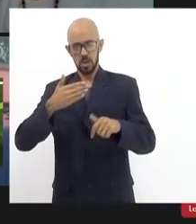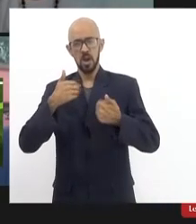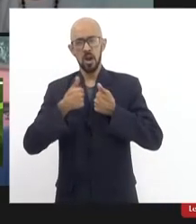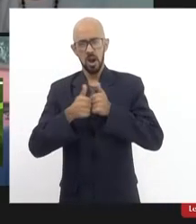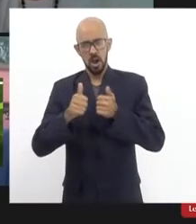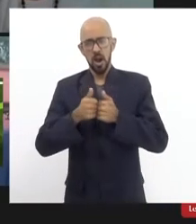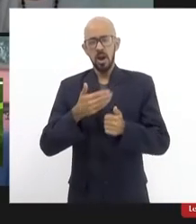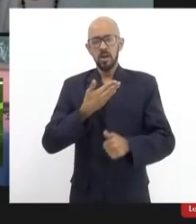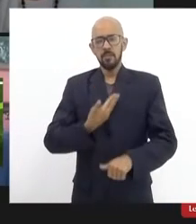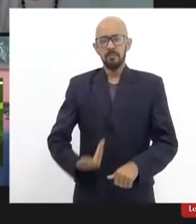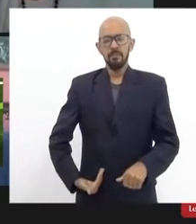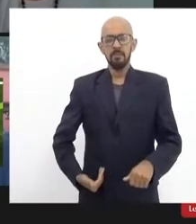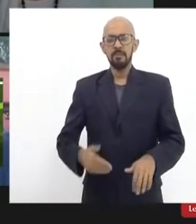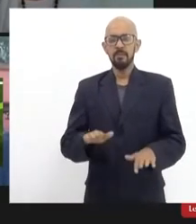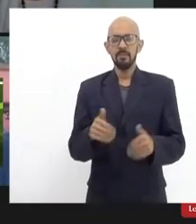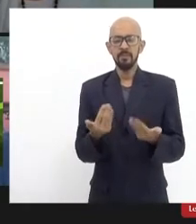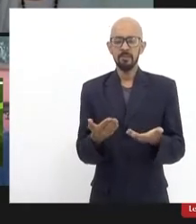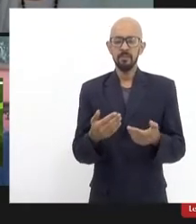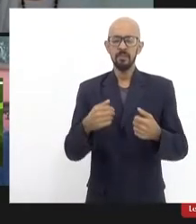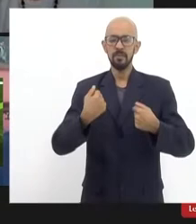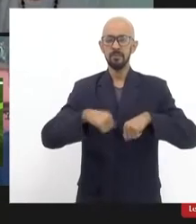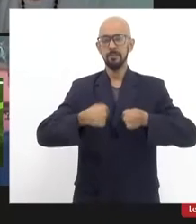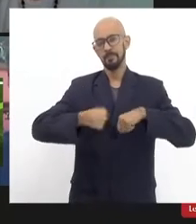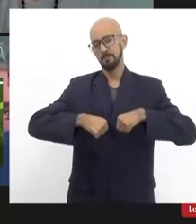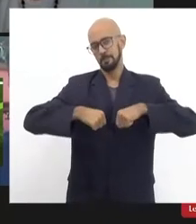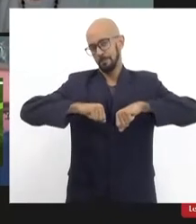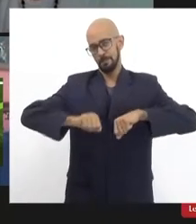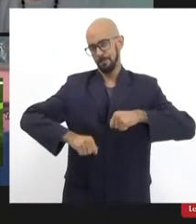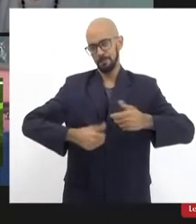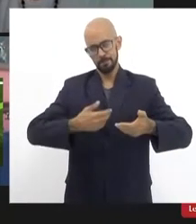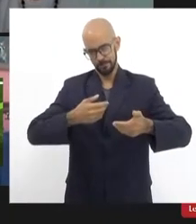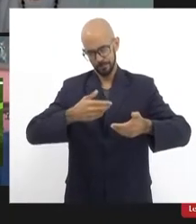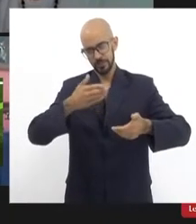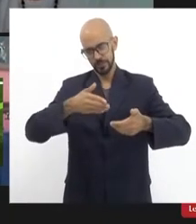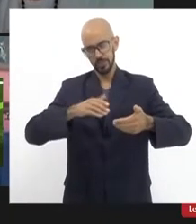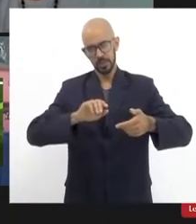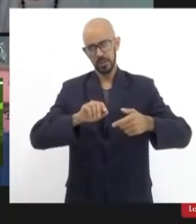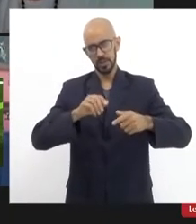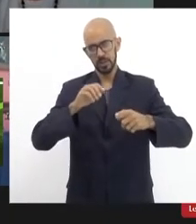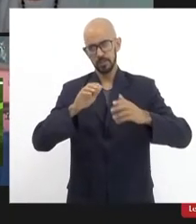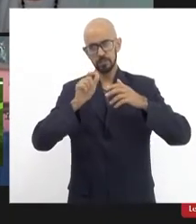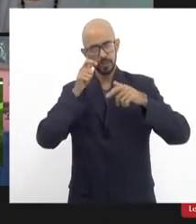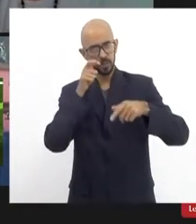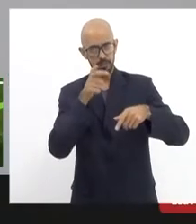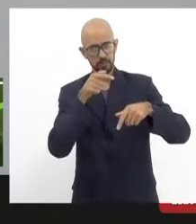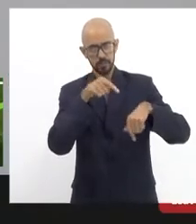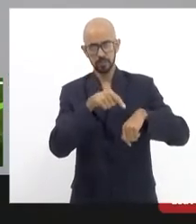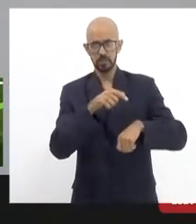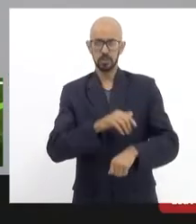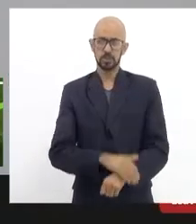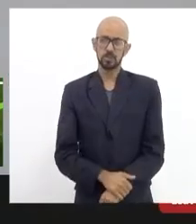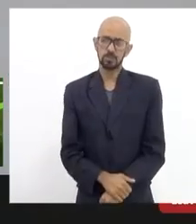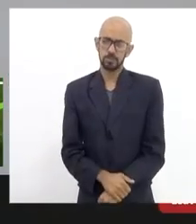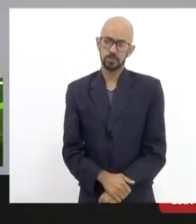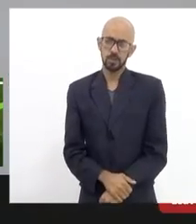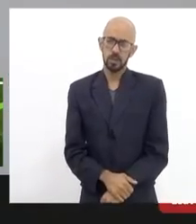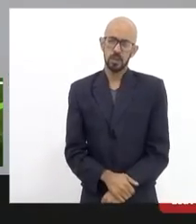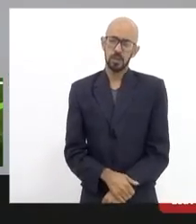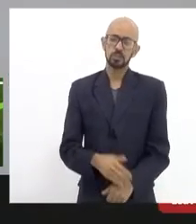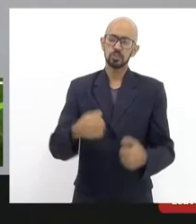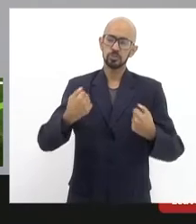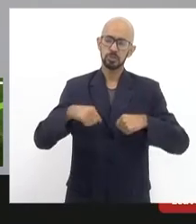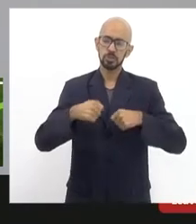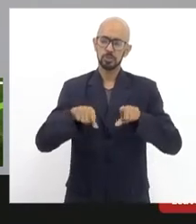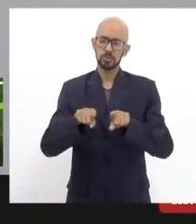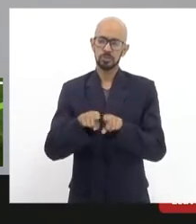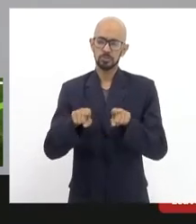enquanto tal deve ser tratado em segundo lugar que eu queria ressaltar que a gente precisa avaliar